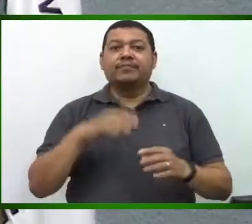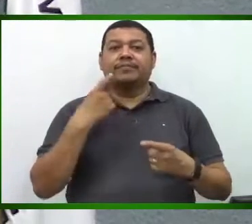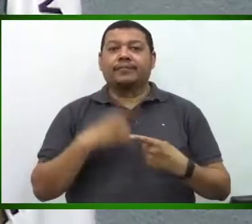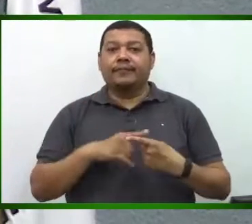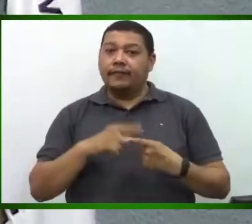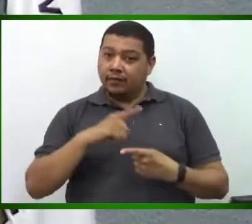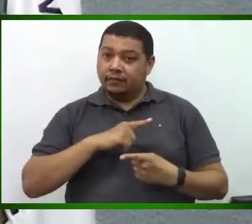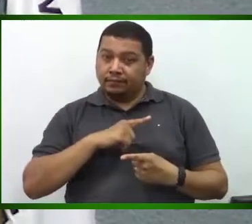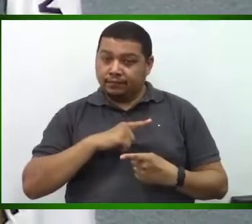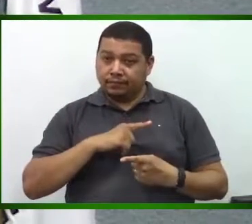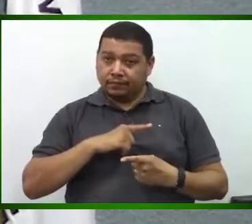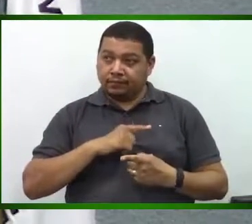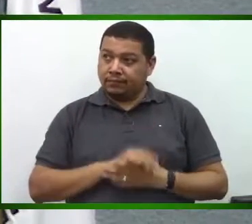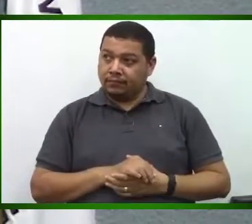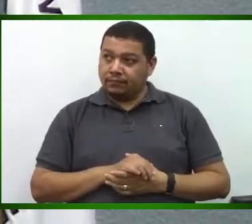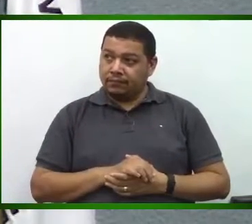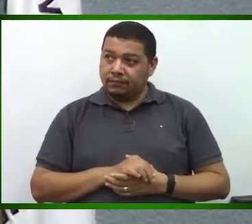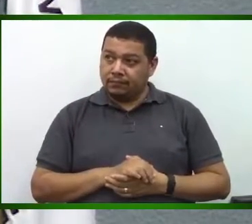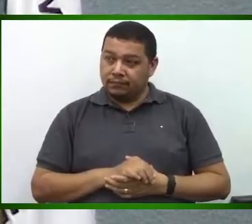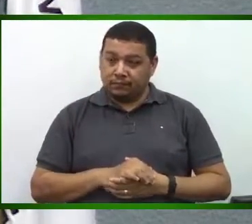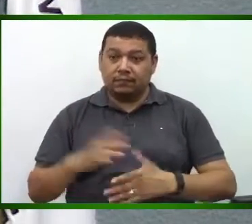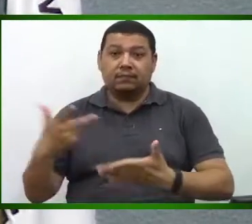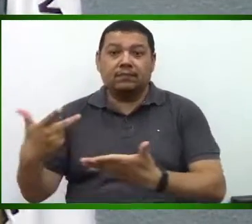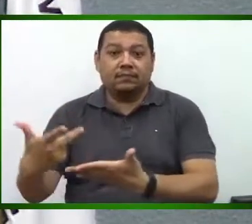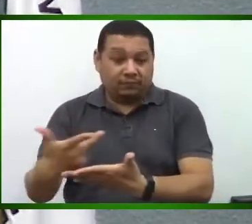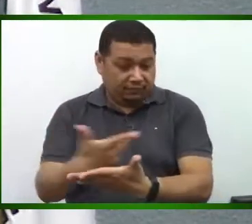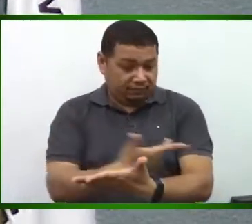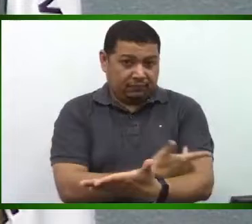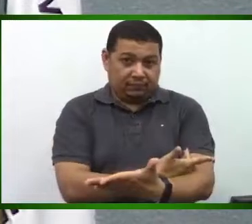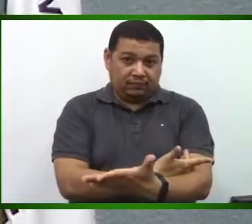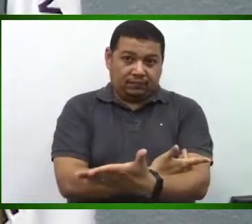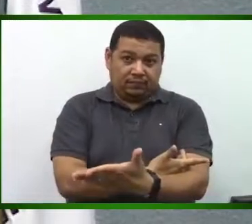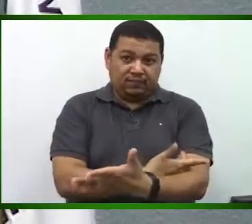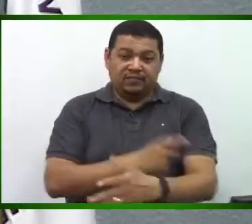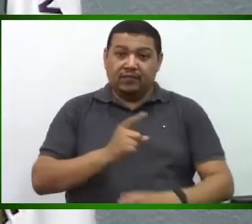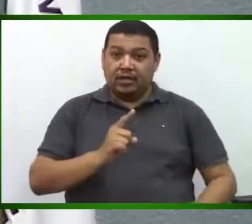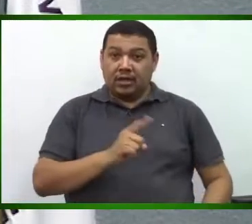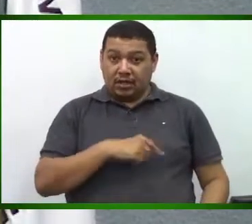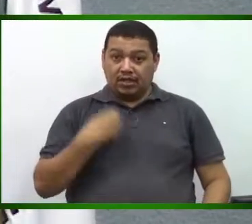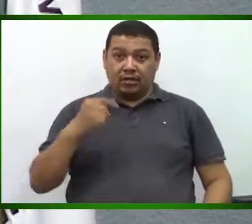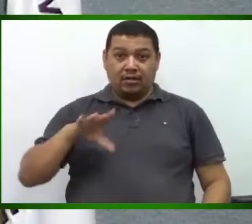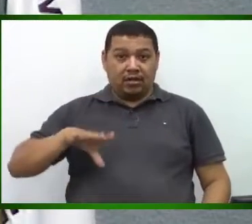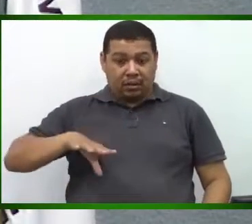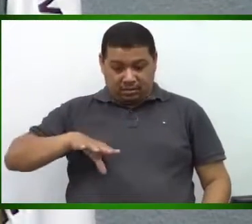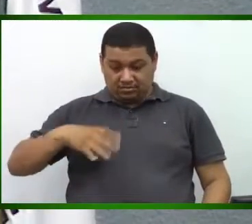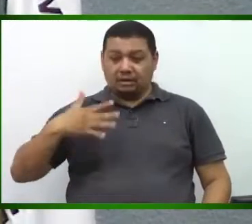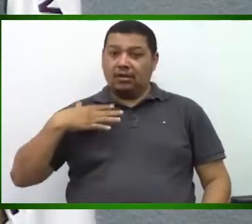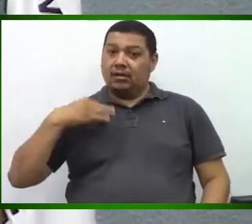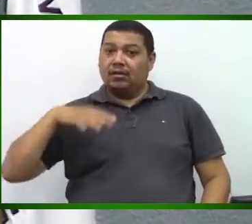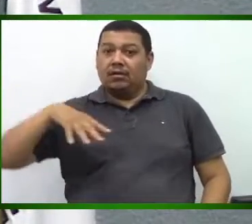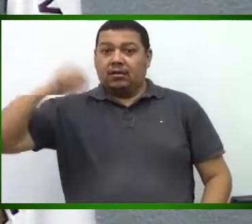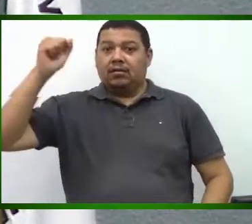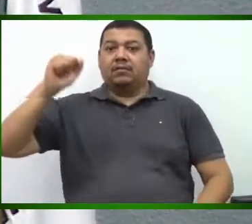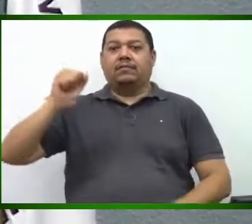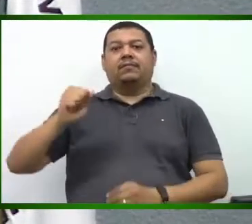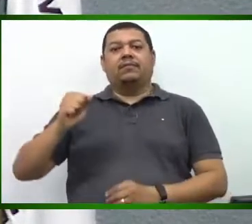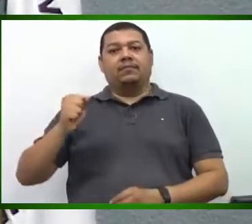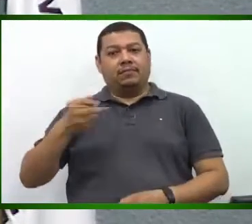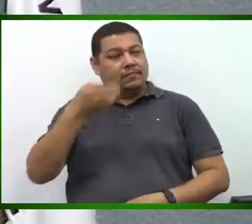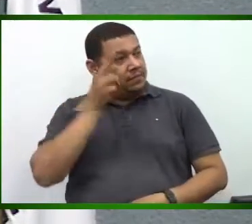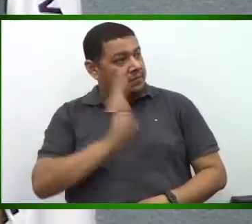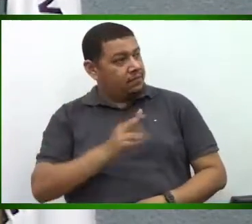está acontecendo e nós fomos eleitos para representar a população, então